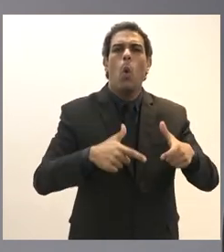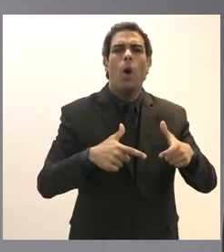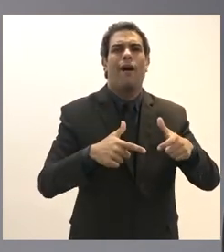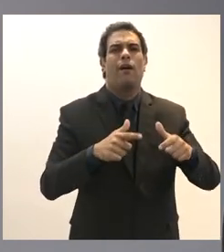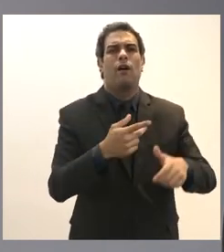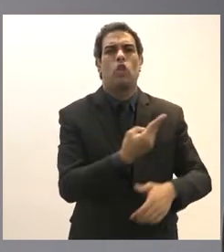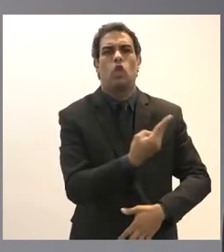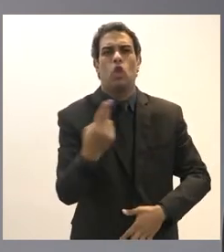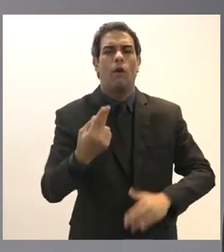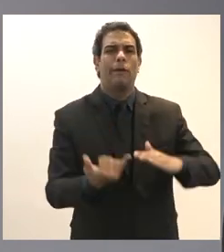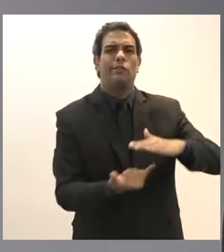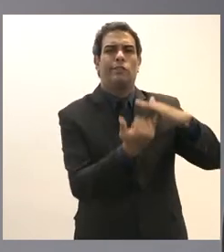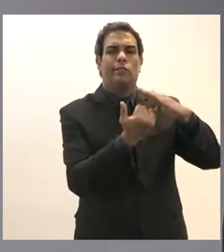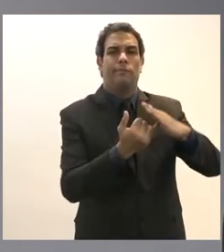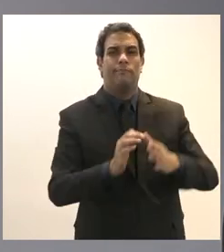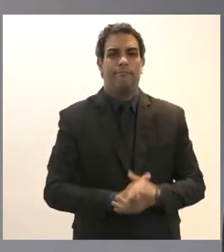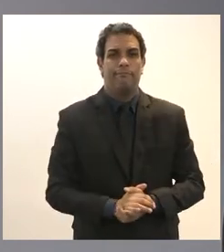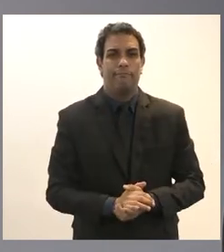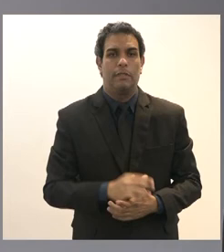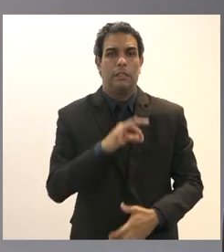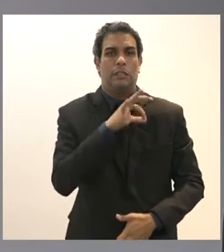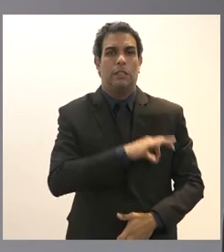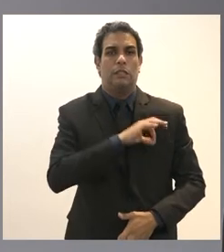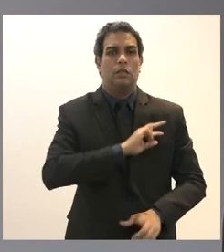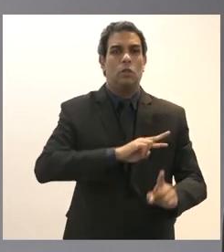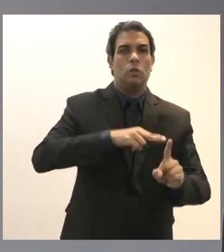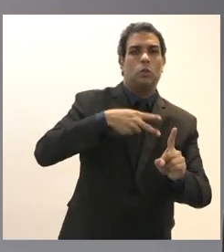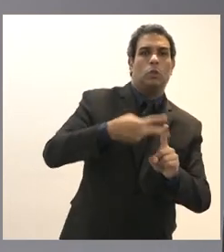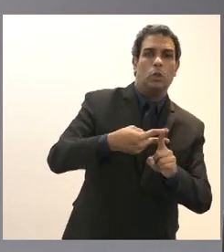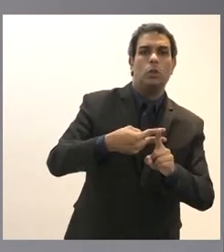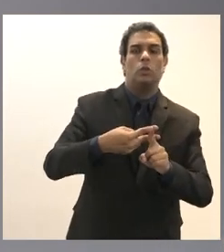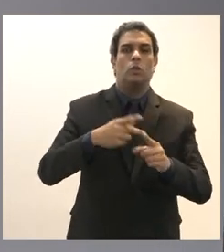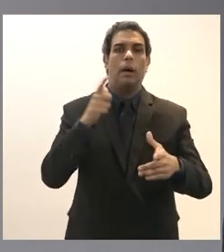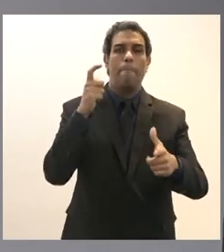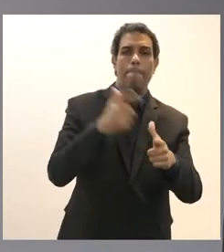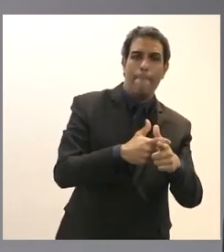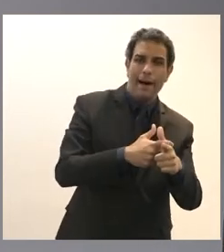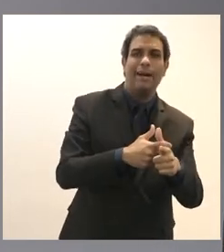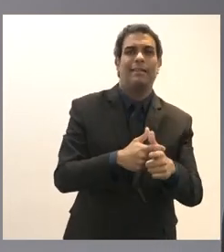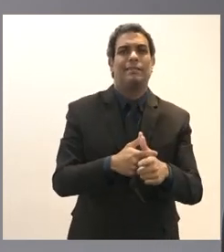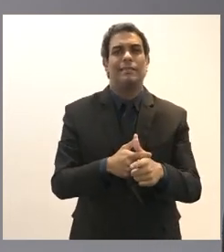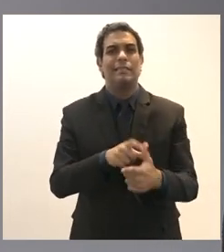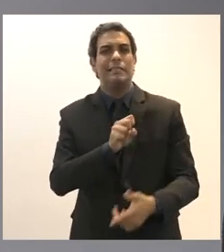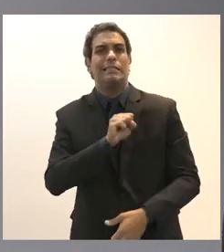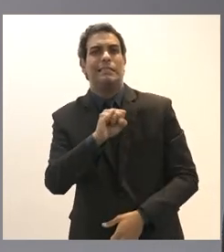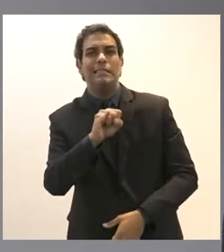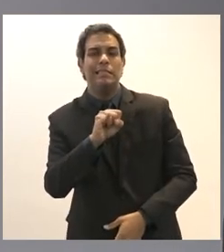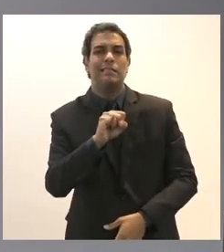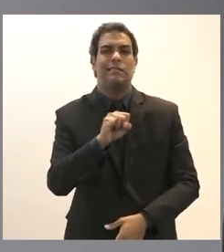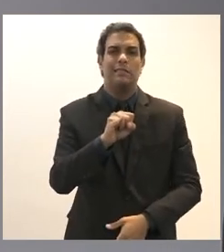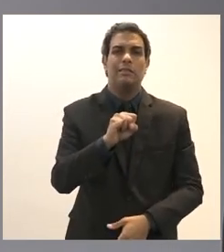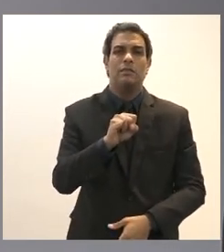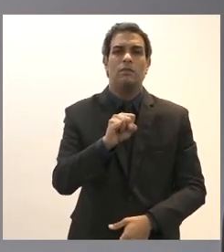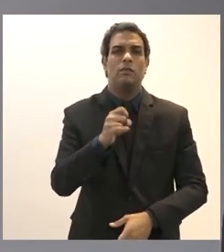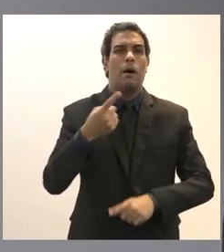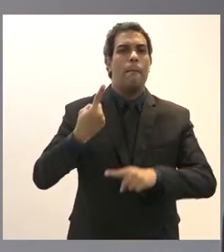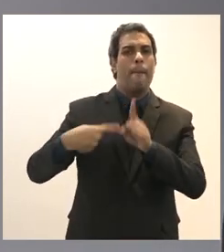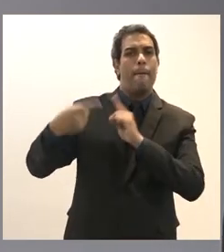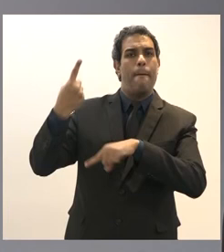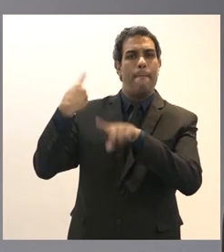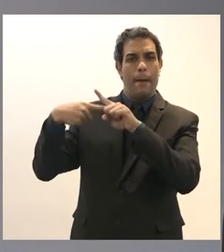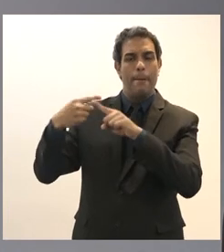aumento da remuneração ou de parcelas indenizatórias com efeitos retroativos